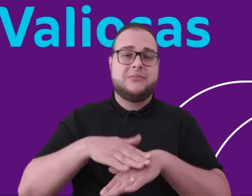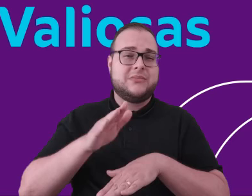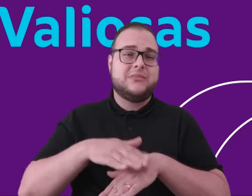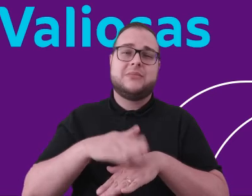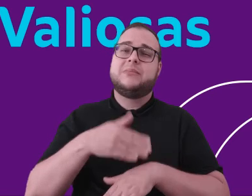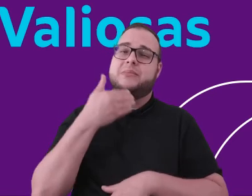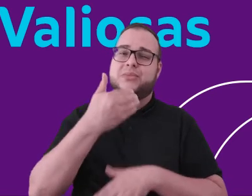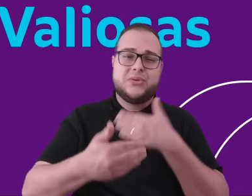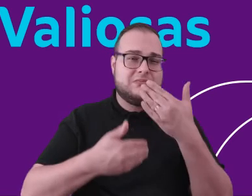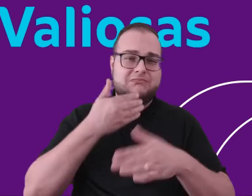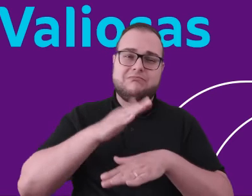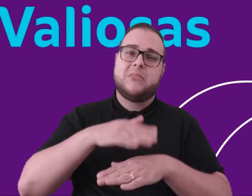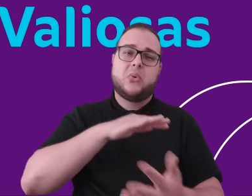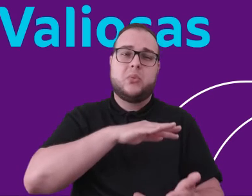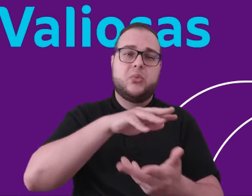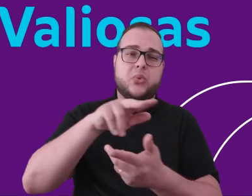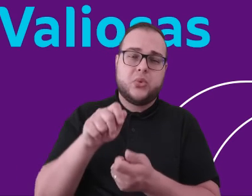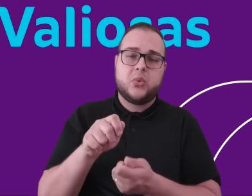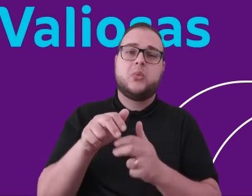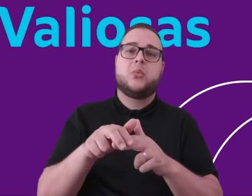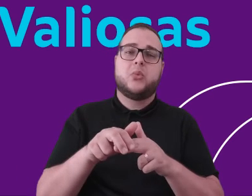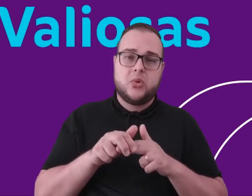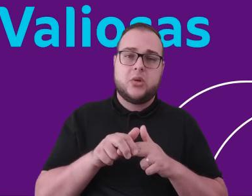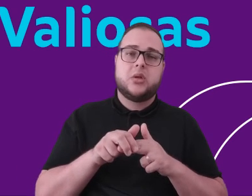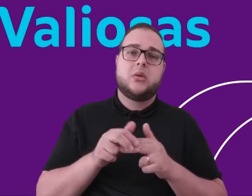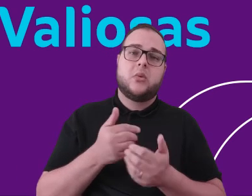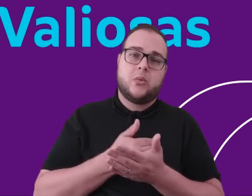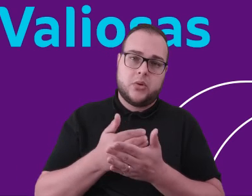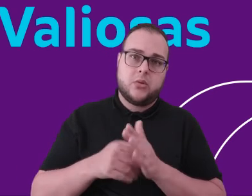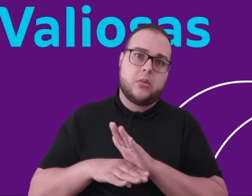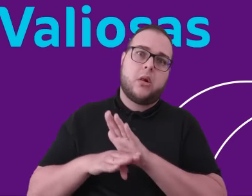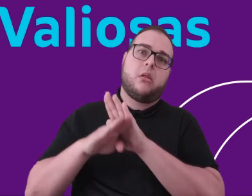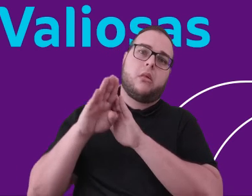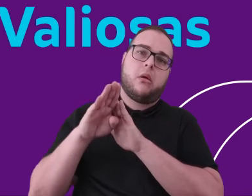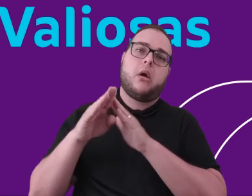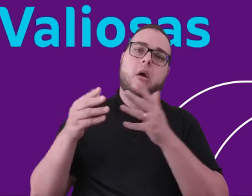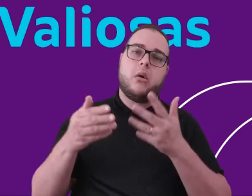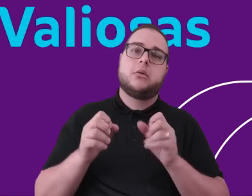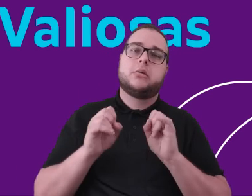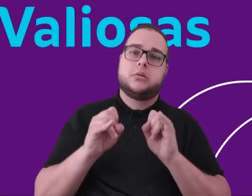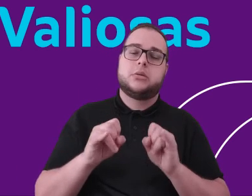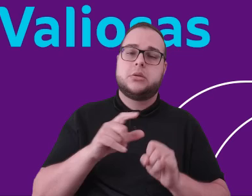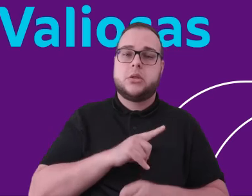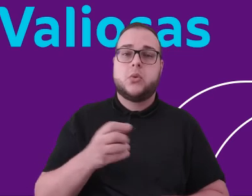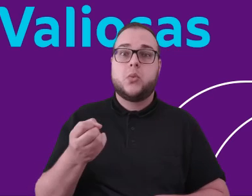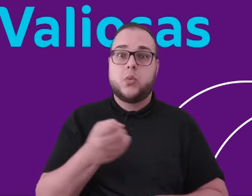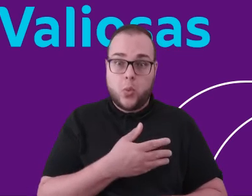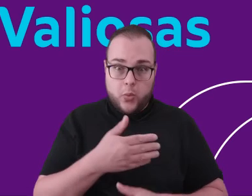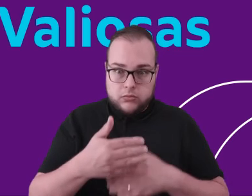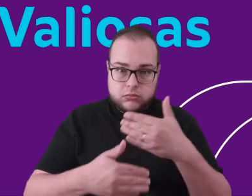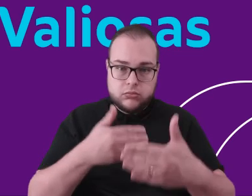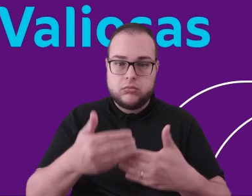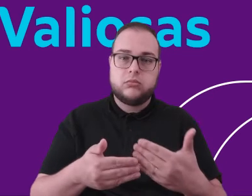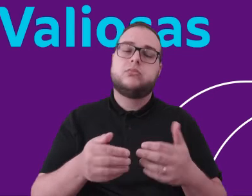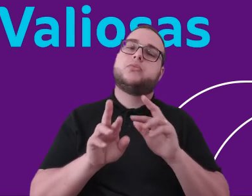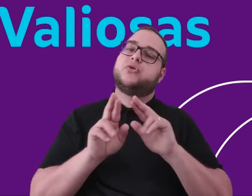mais alumínio do que tinha sido de oferta no mundo, e isso trouxe o preço para aqueles patamares. Nesse momento, se tivermos um novo ciclo, a partir de agora,